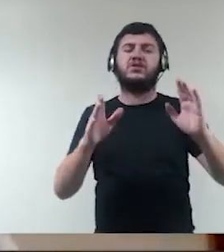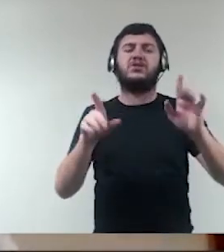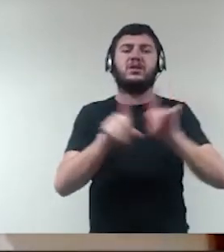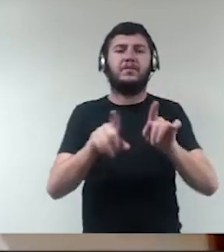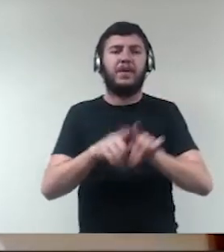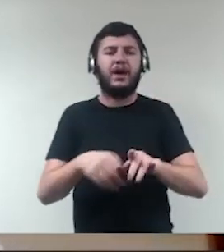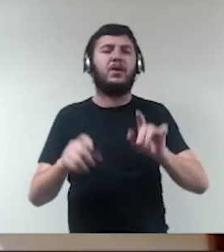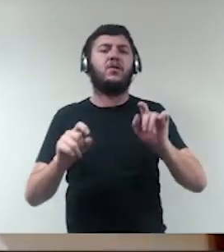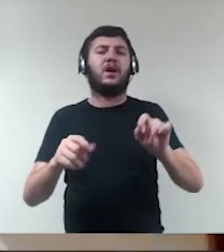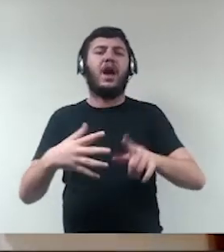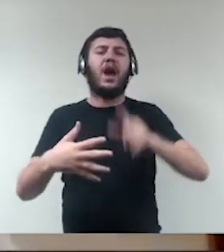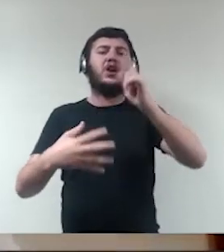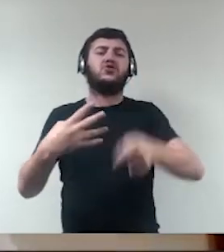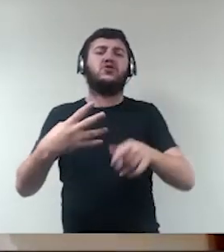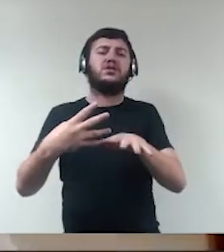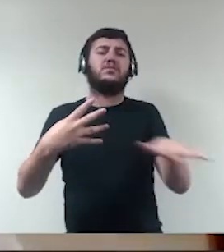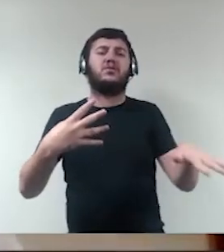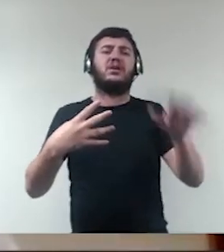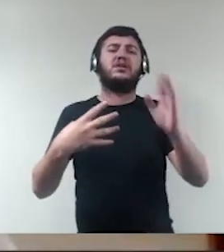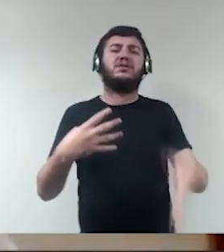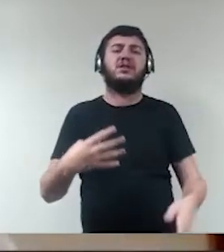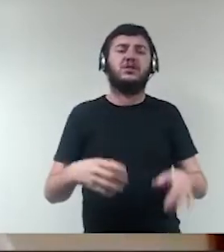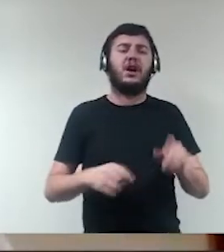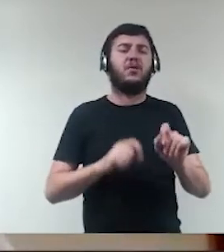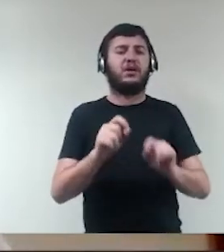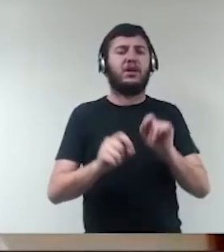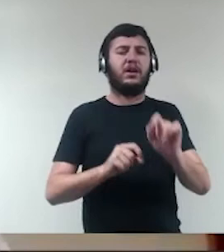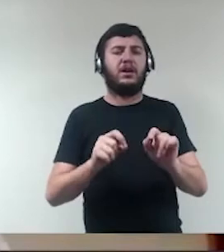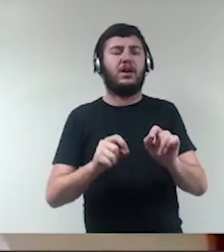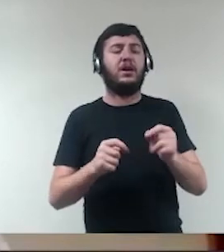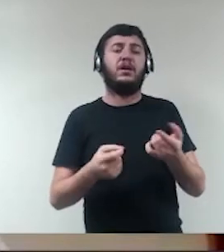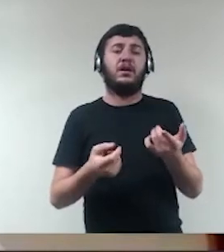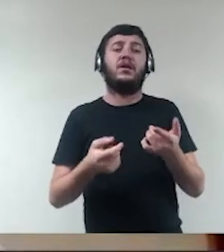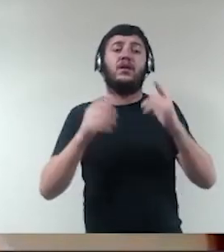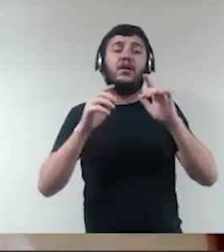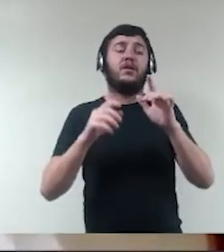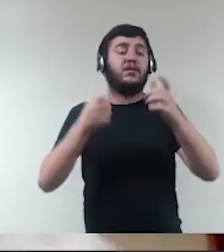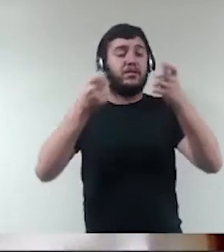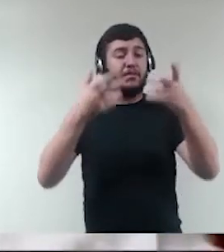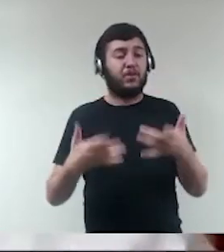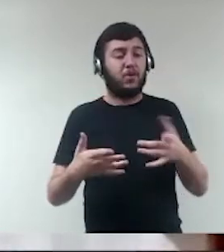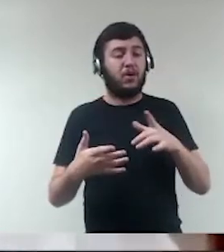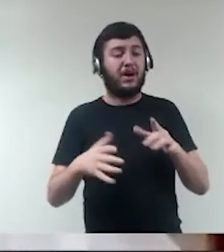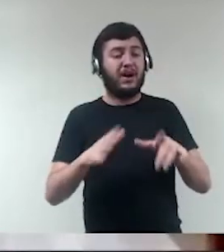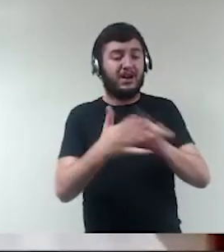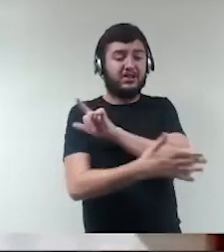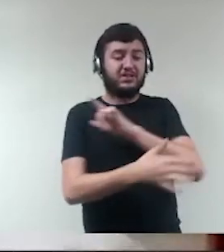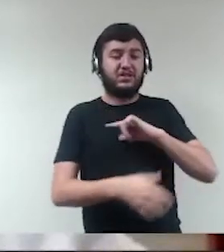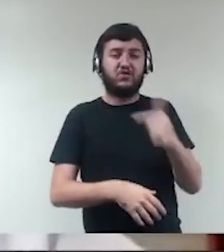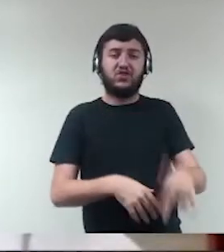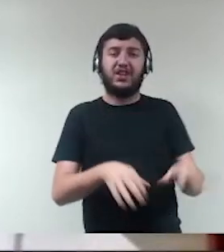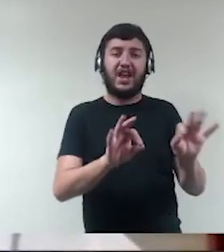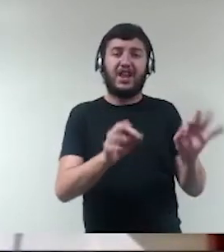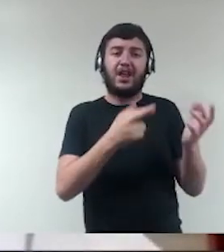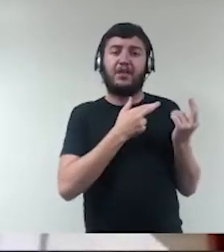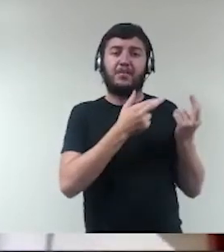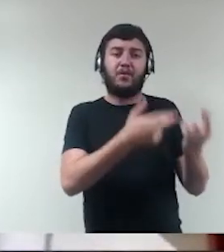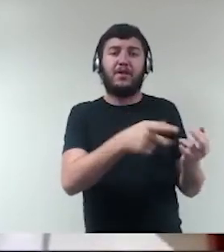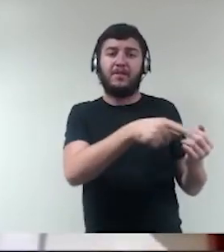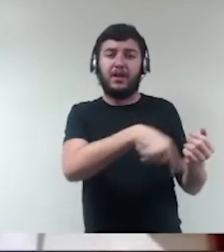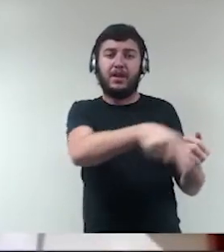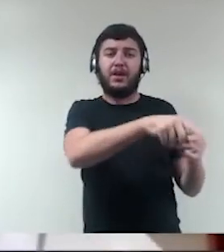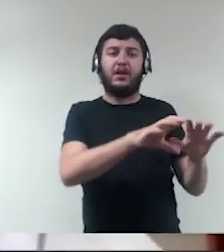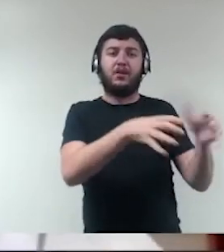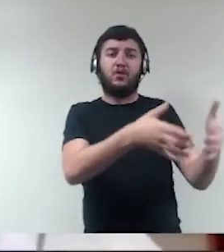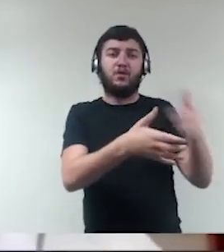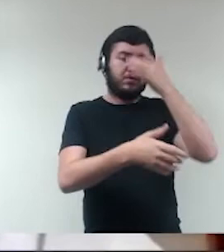já caminhou para um local onde não se tinha nenhuma responsabilização dos agentes públicos e depois ela caminhou para outro local onde era praticamente uma